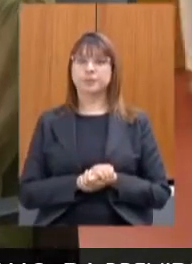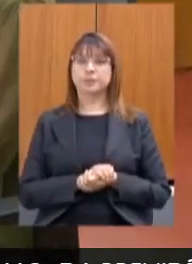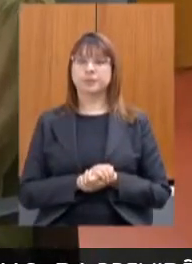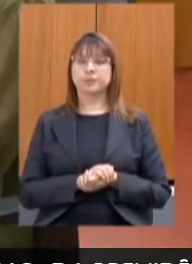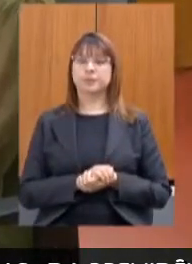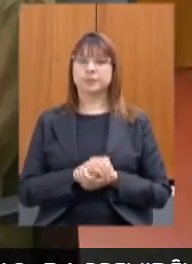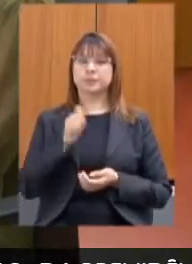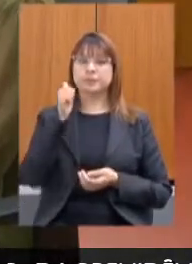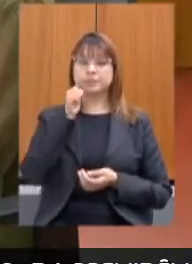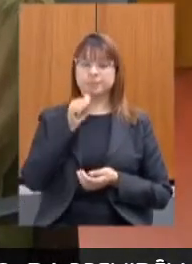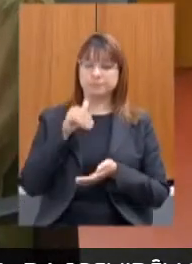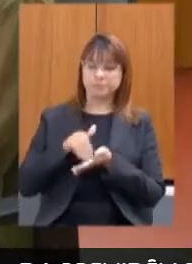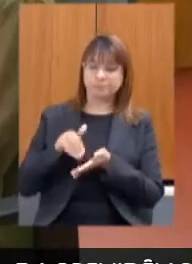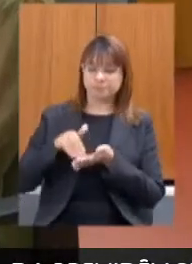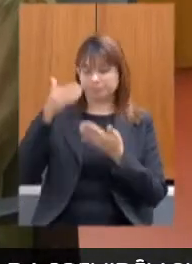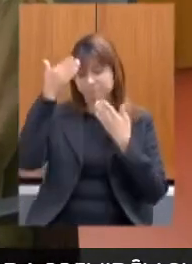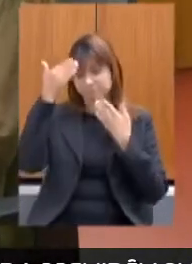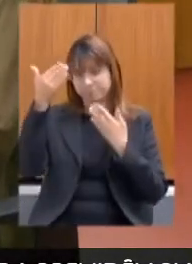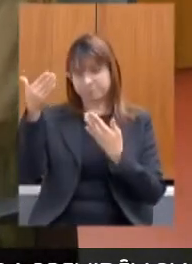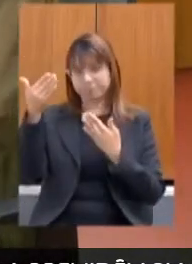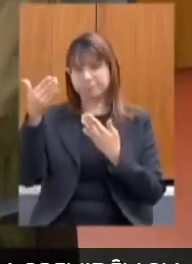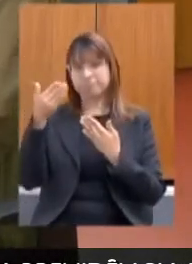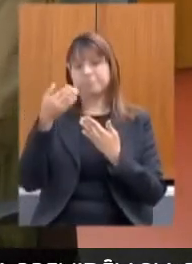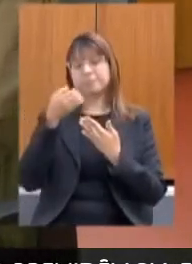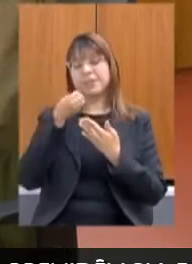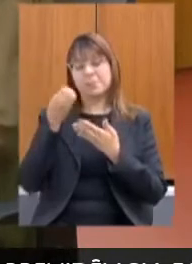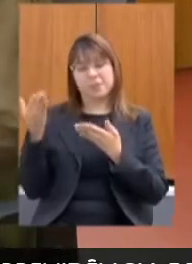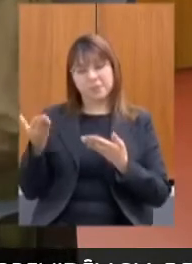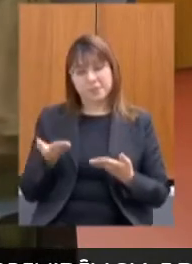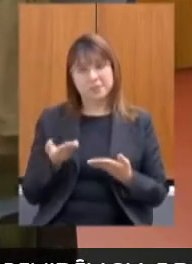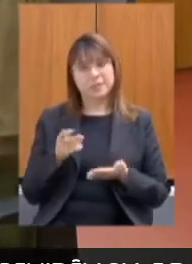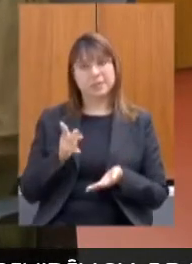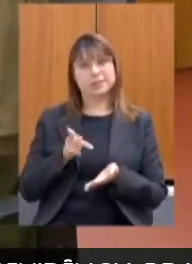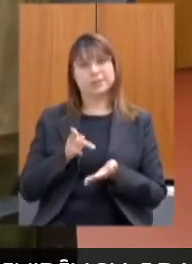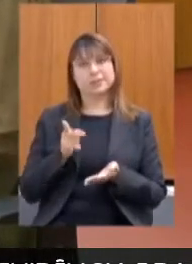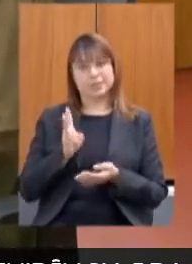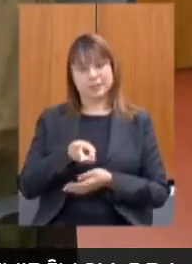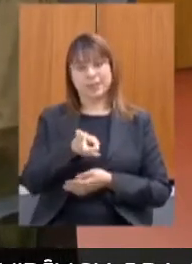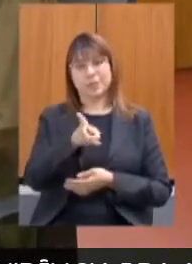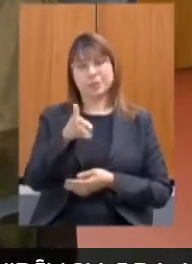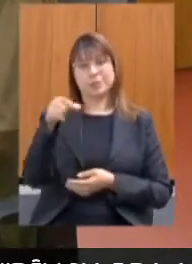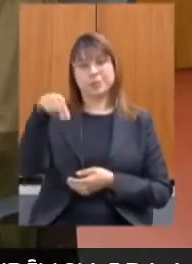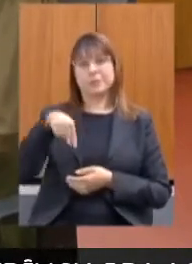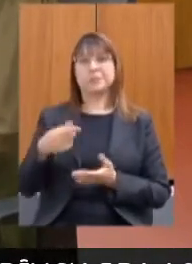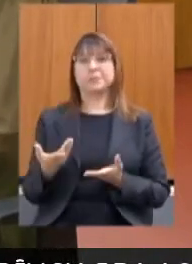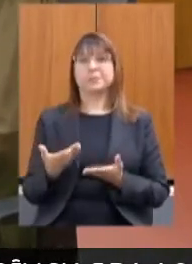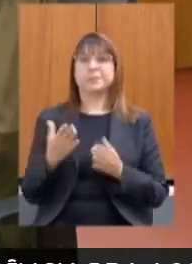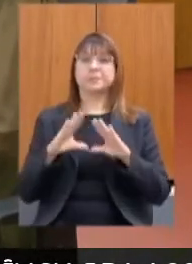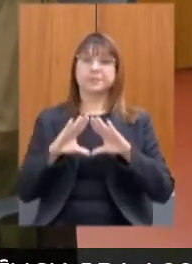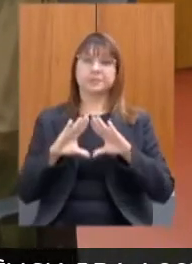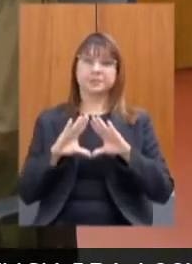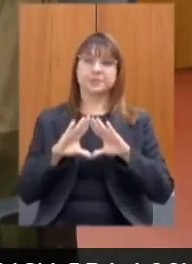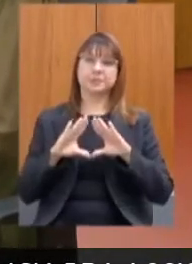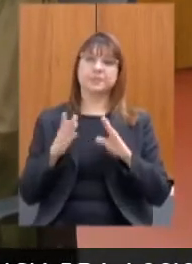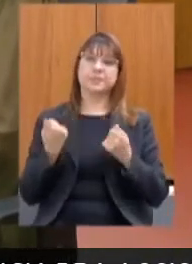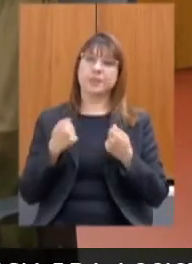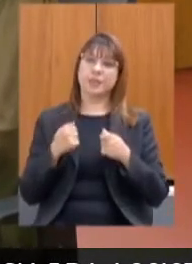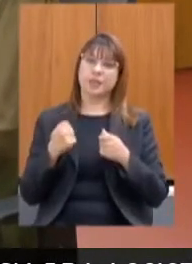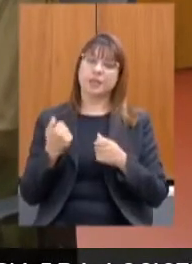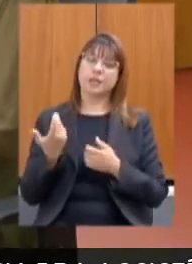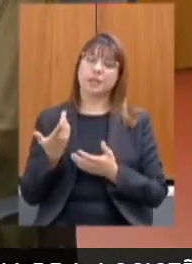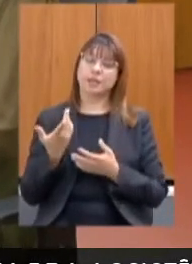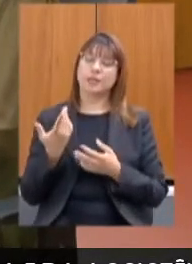secretária muito obrigado seja sempre bem vindo a essa casa é muito importante a gente prestar contas ao povo